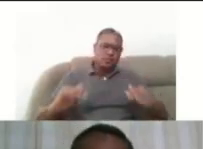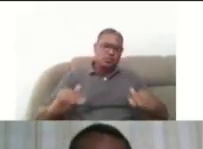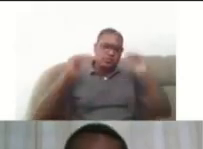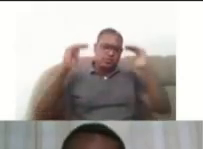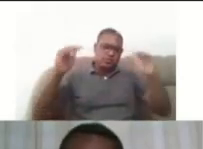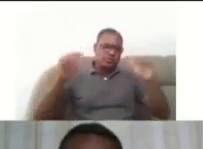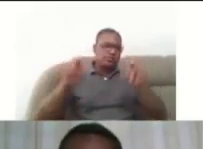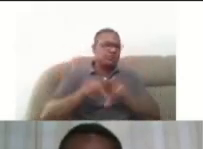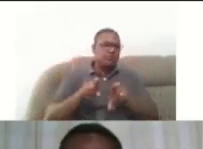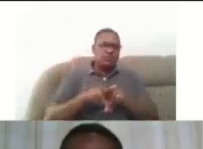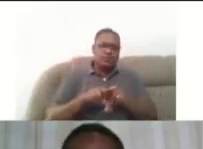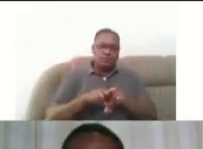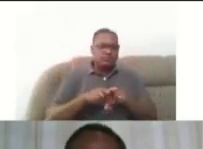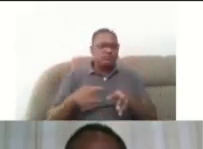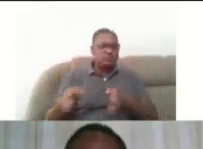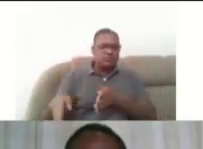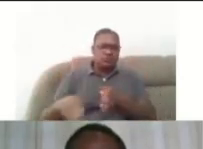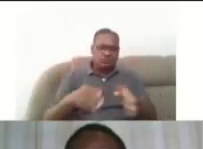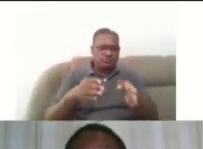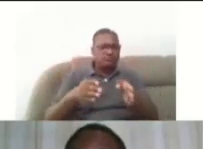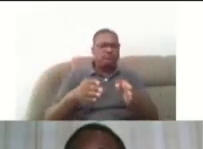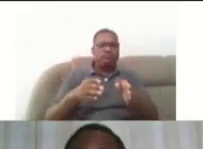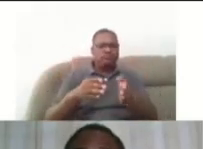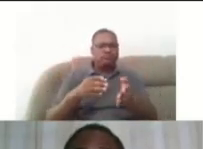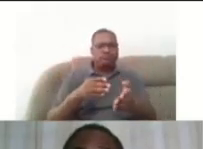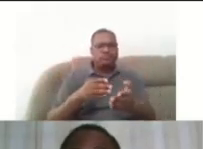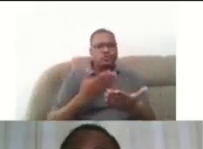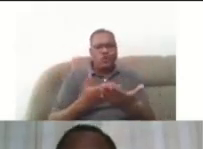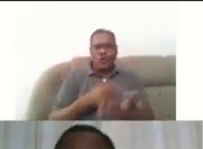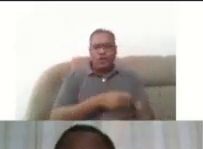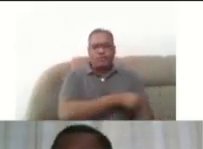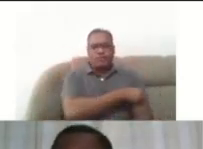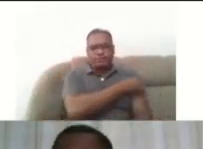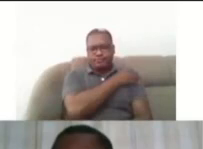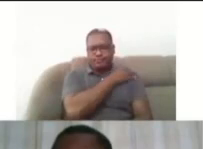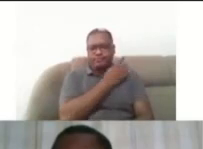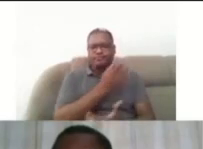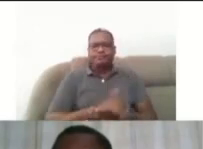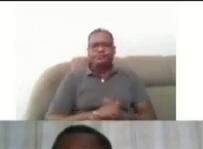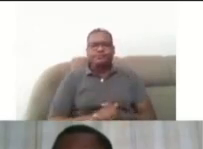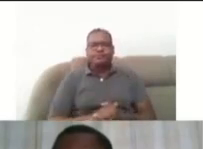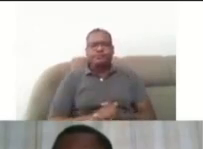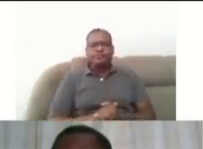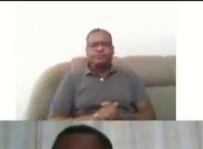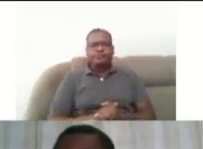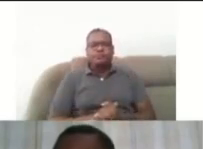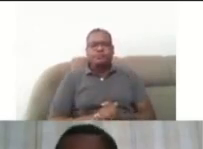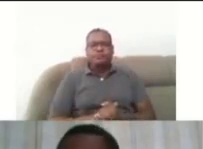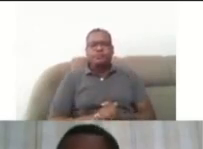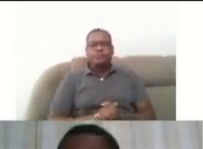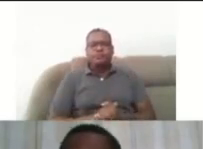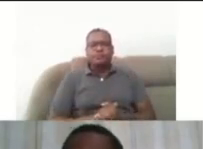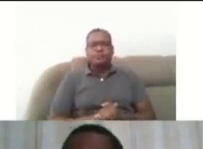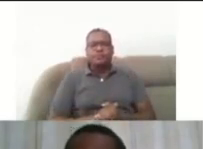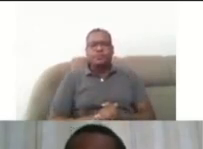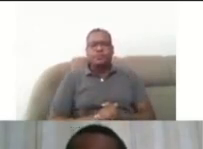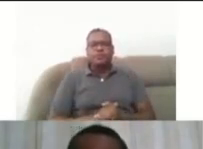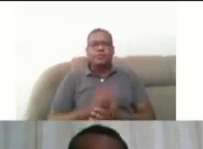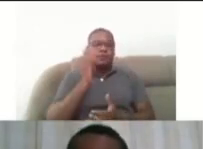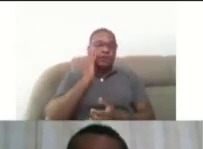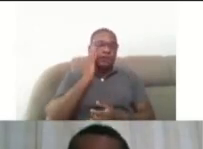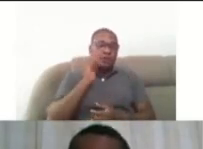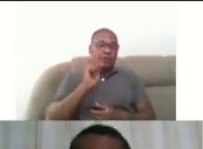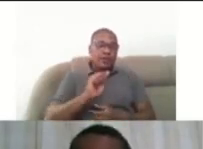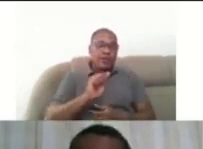em todo percurso escolar. Então, como uma das características do A.E., da